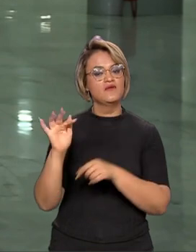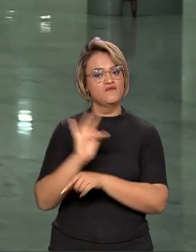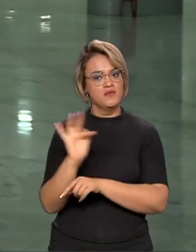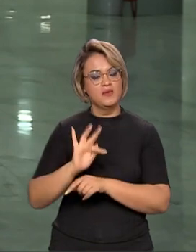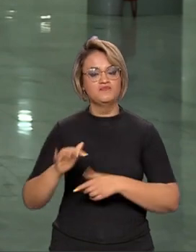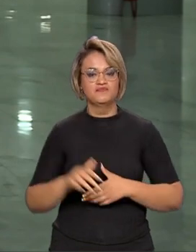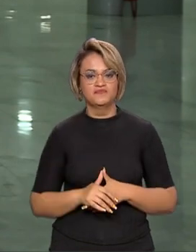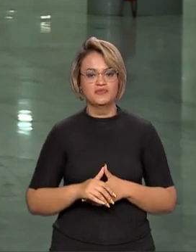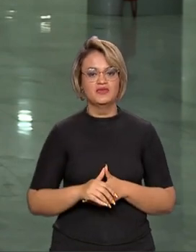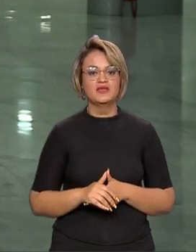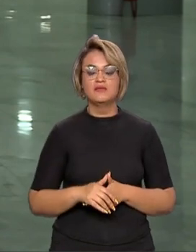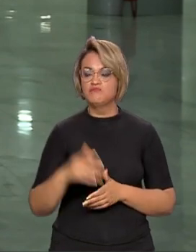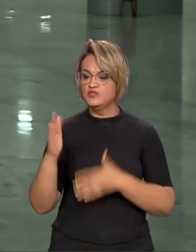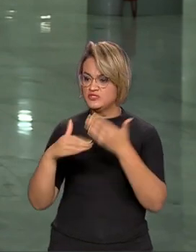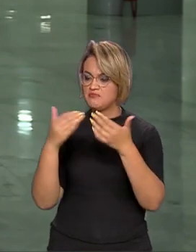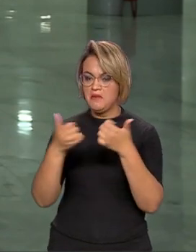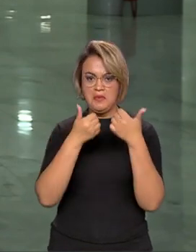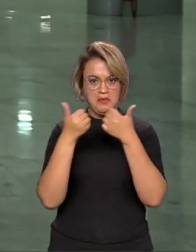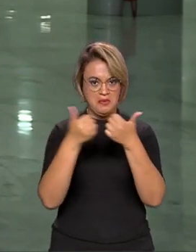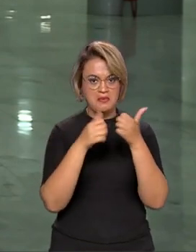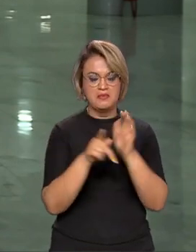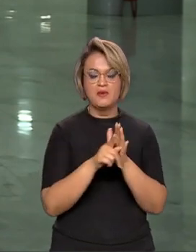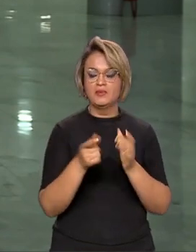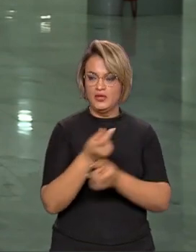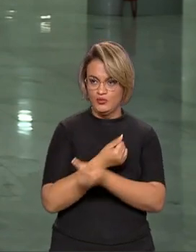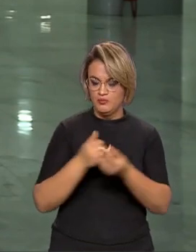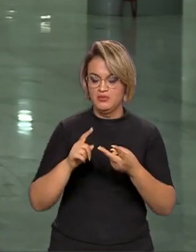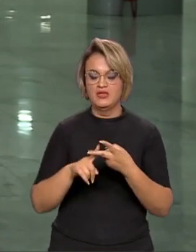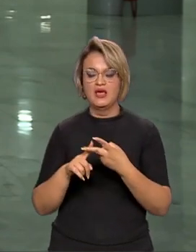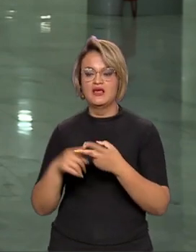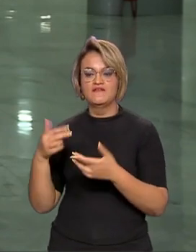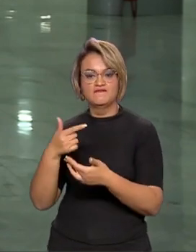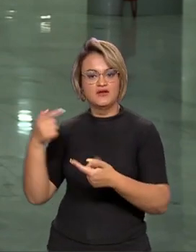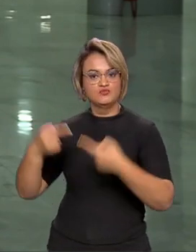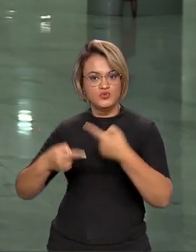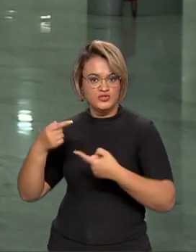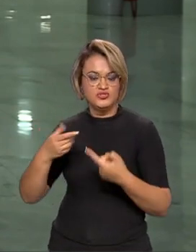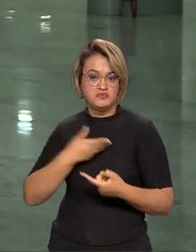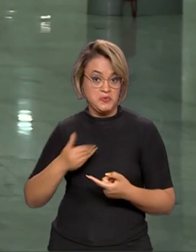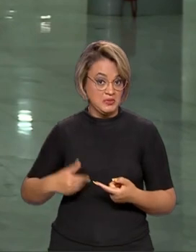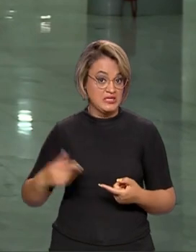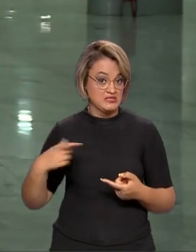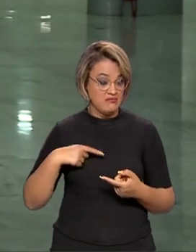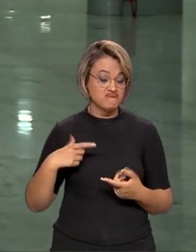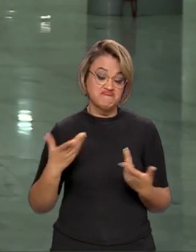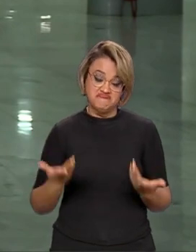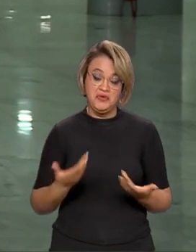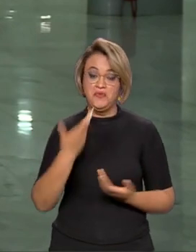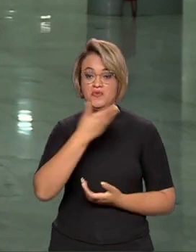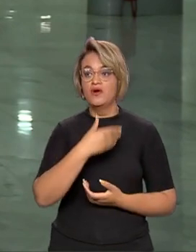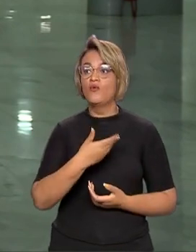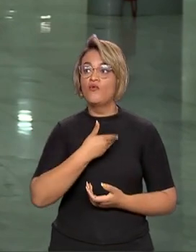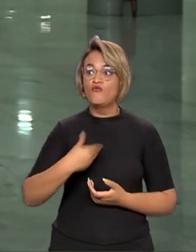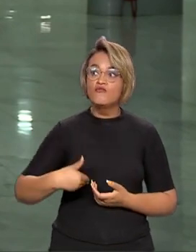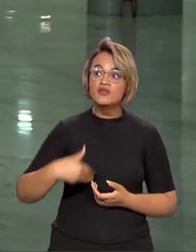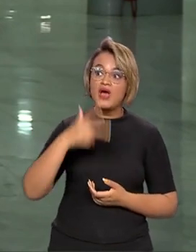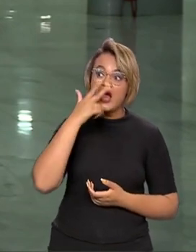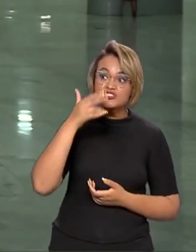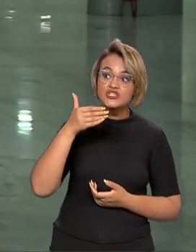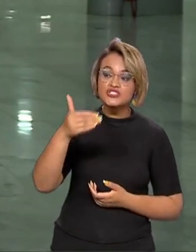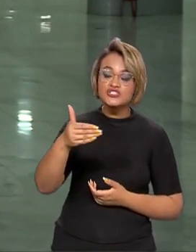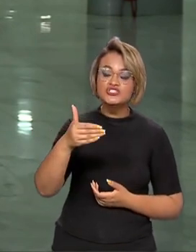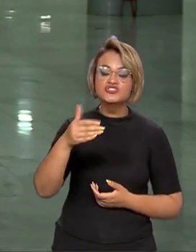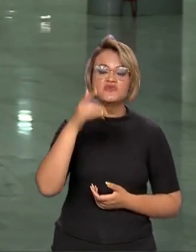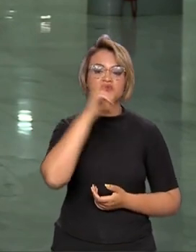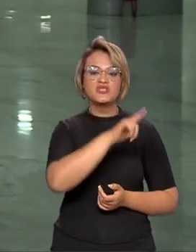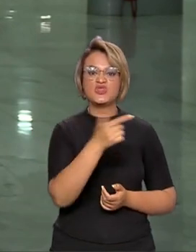Com um bom desempenho da economia e as agendas políticas em andamento, o governo já projeta fechar o ano com mais